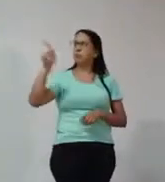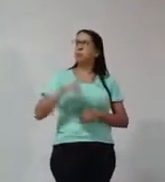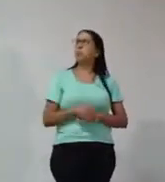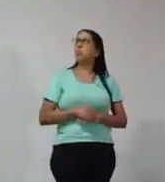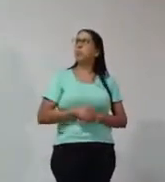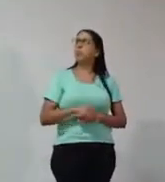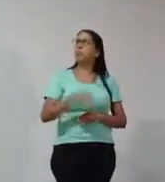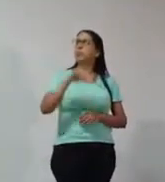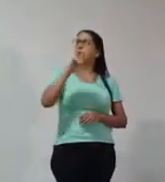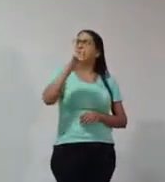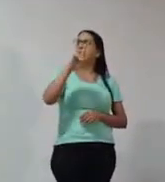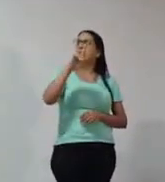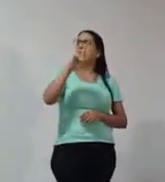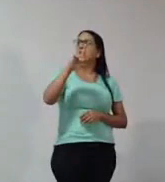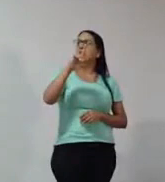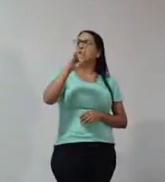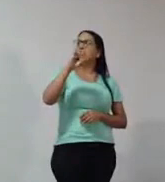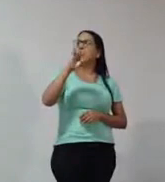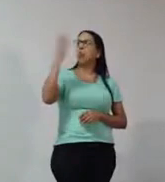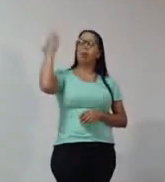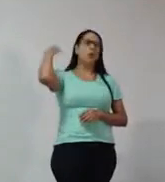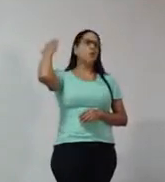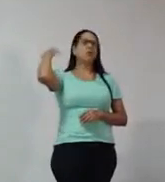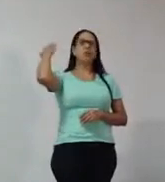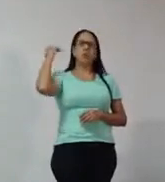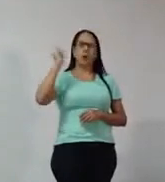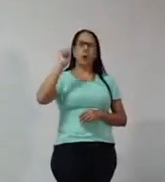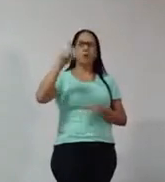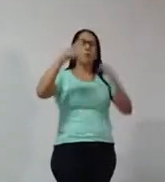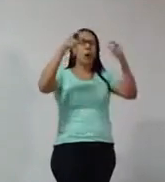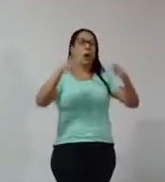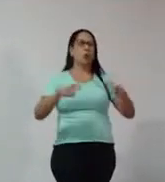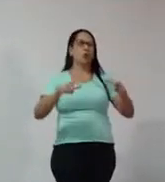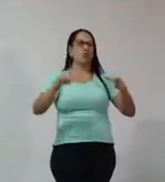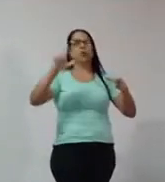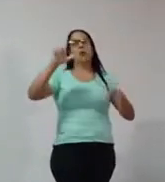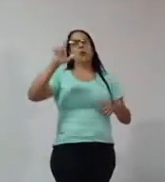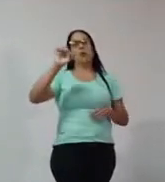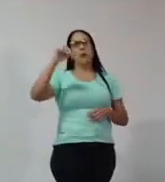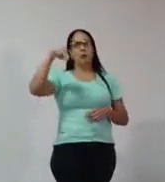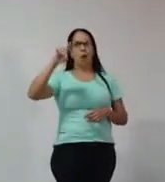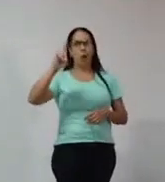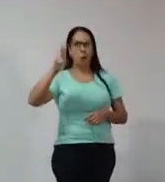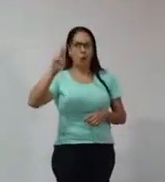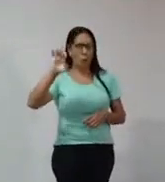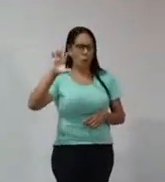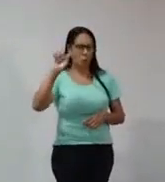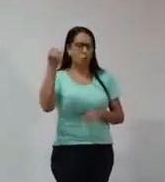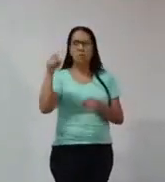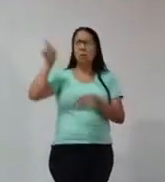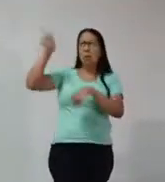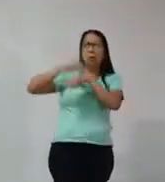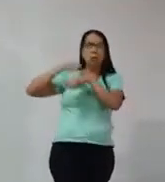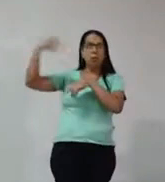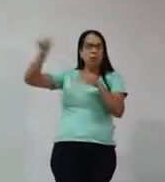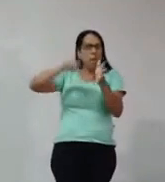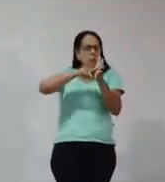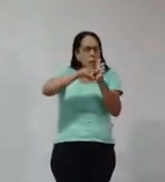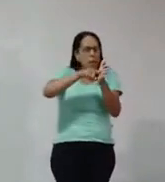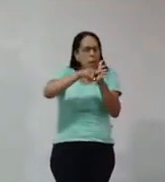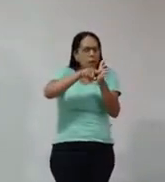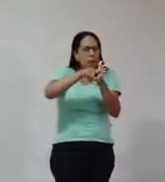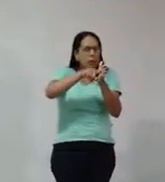que se aposentou em Londres como pesquisador, e, por influência do Diogo,